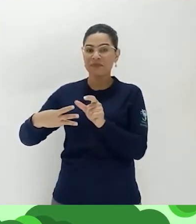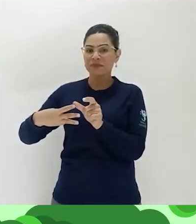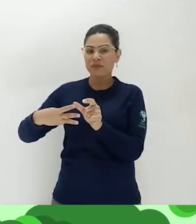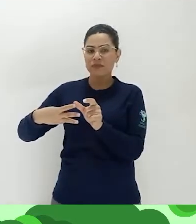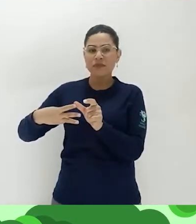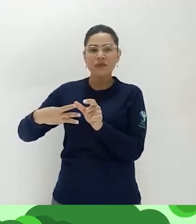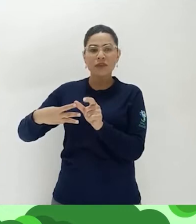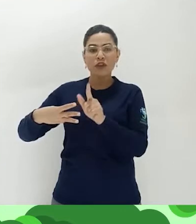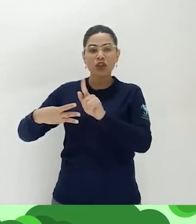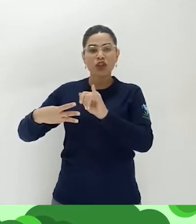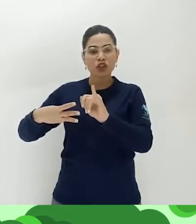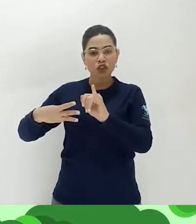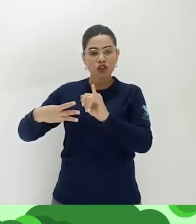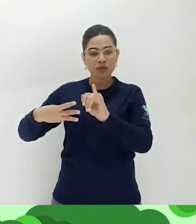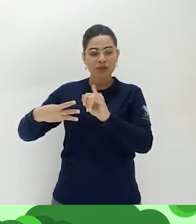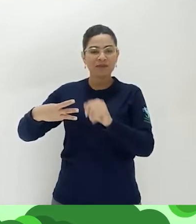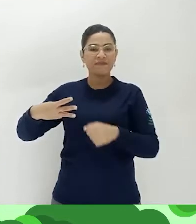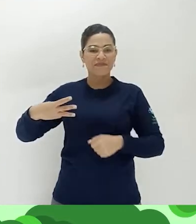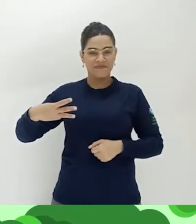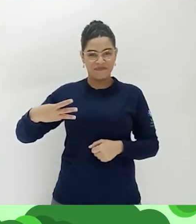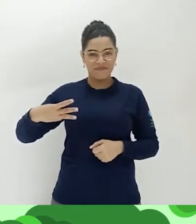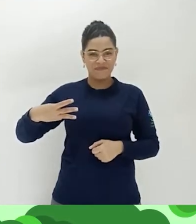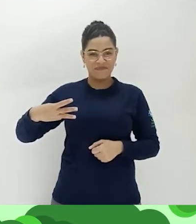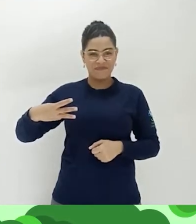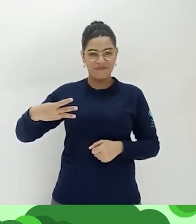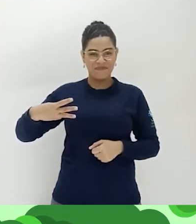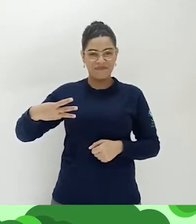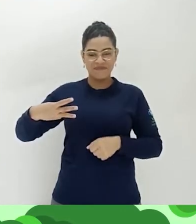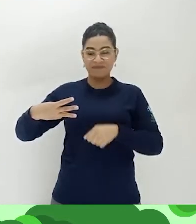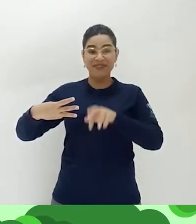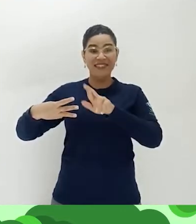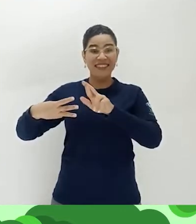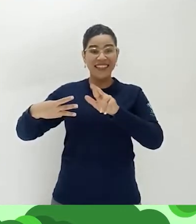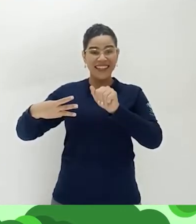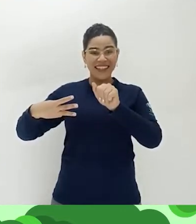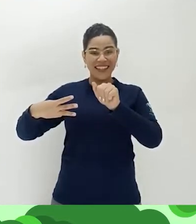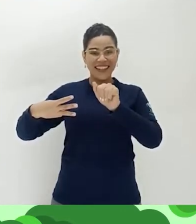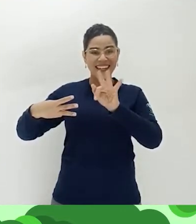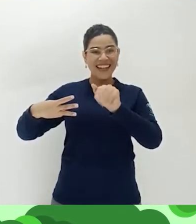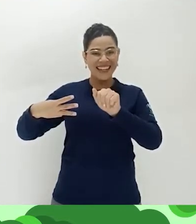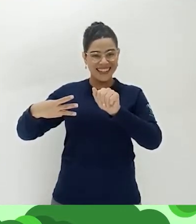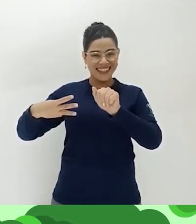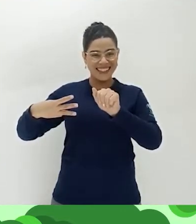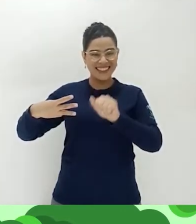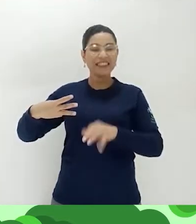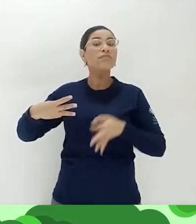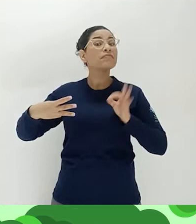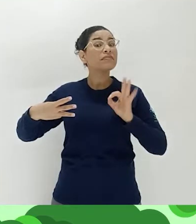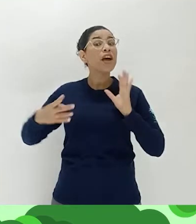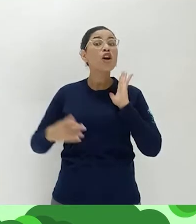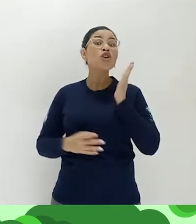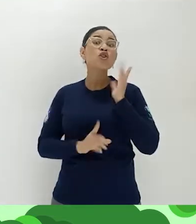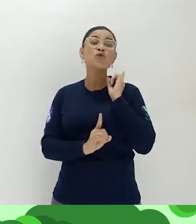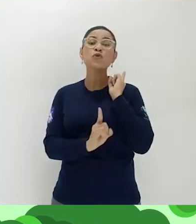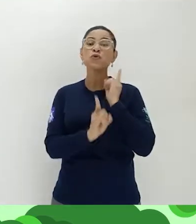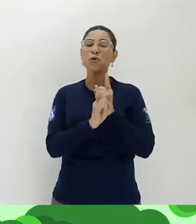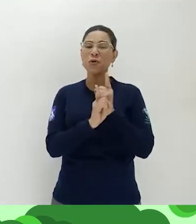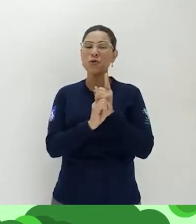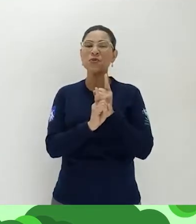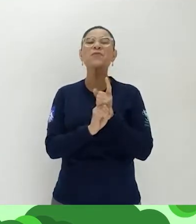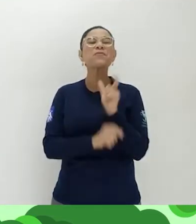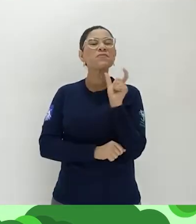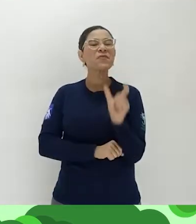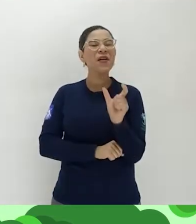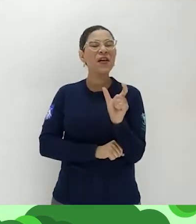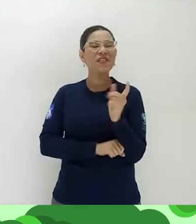pedacinho dela que é G com I, então tem G-R-A-F-A. Ah, a gente já encontrou a